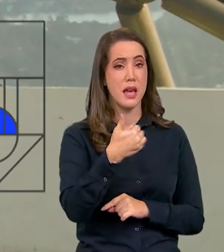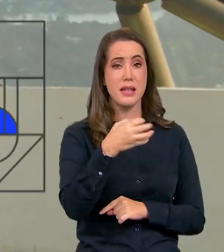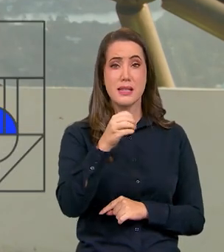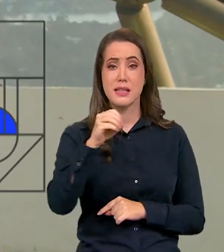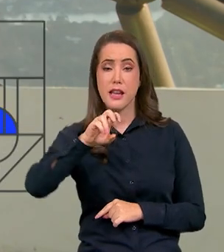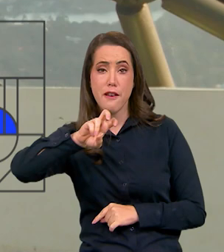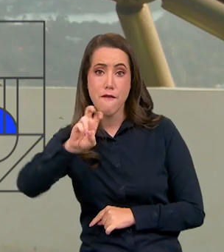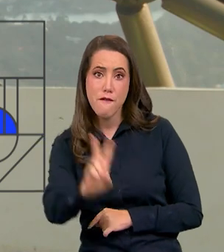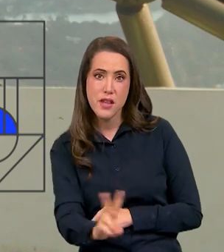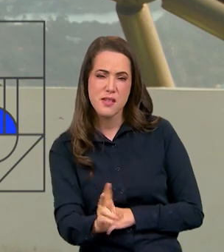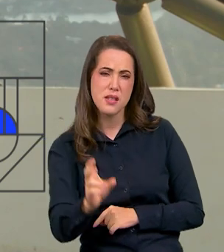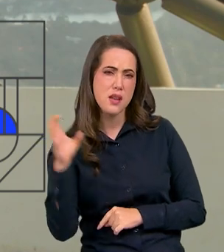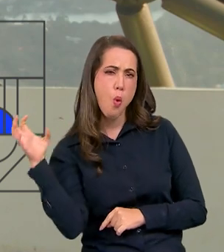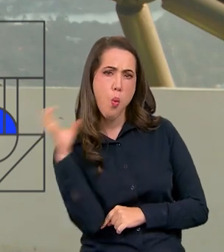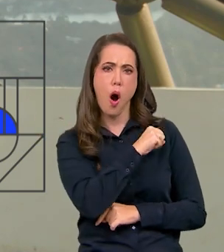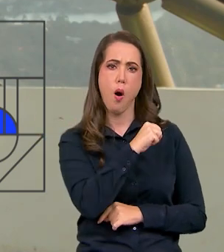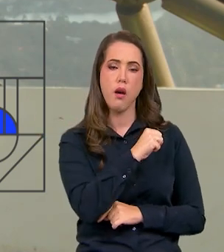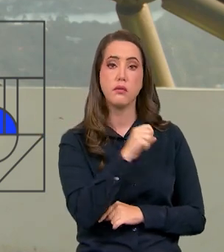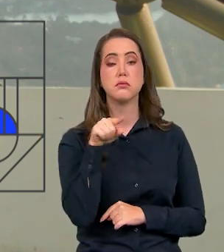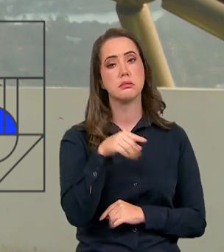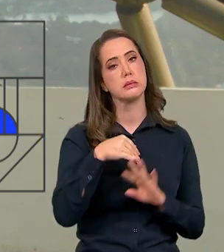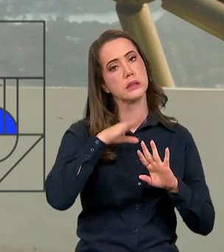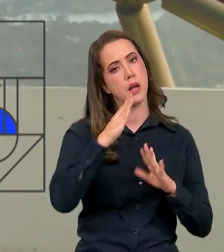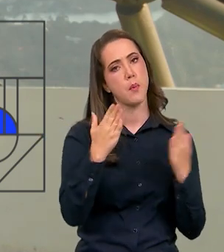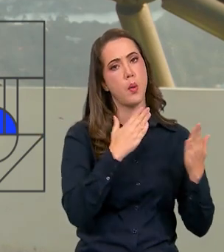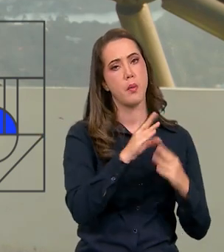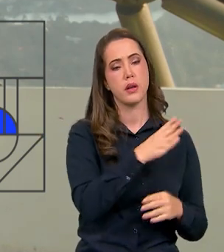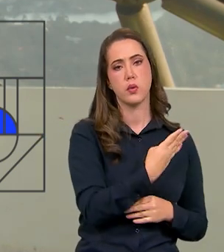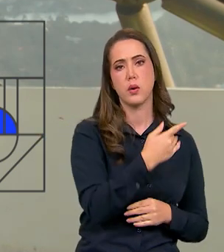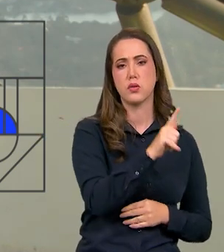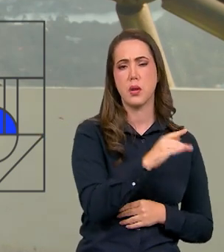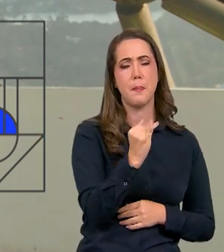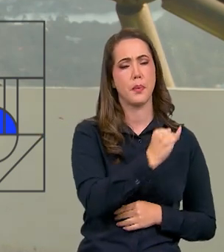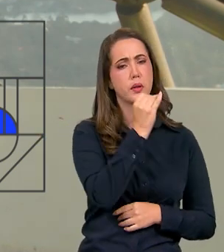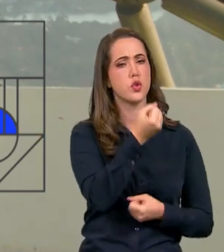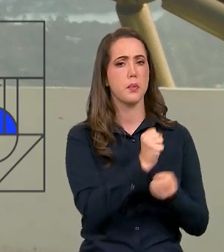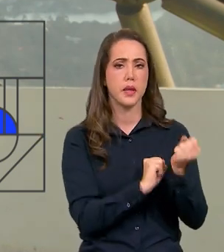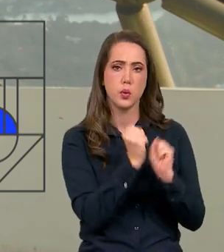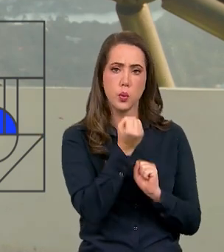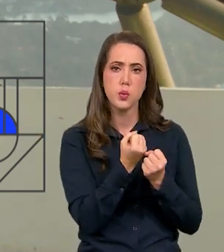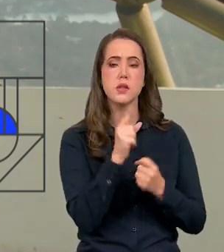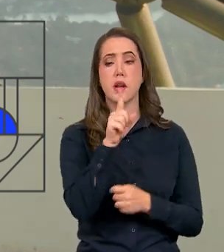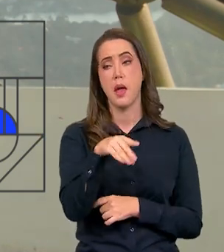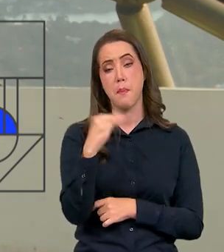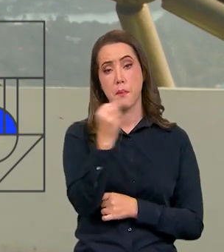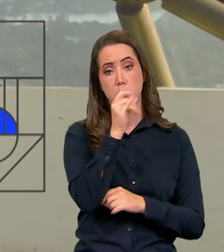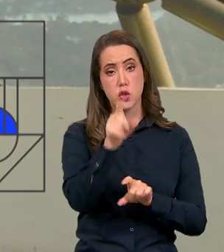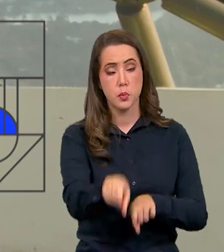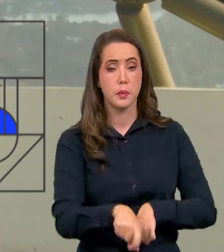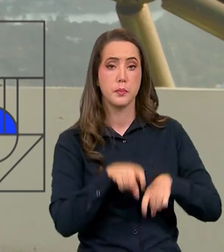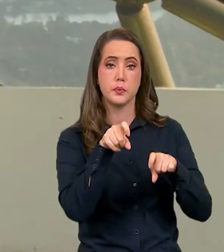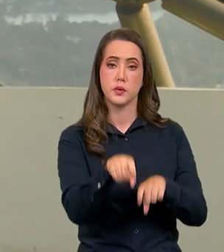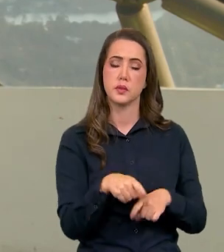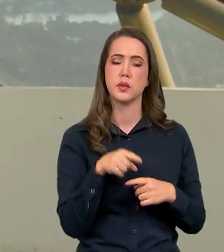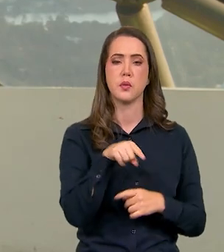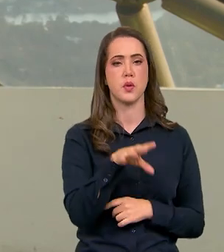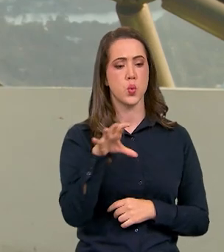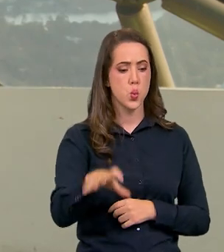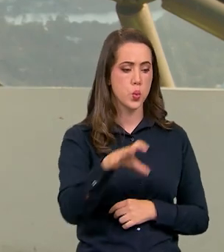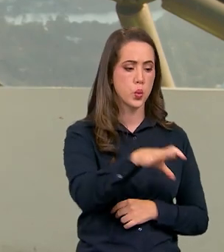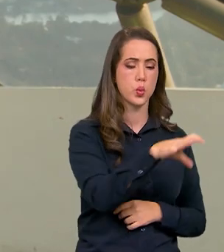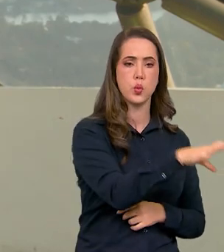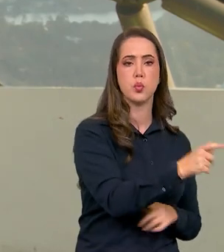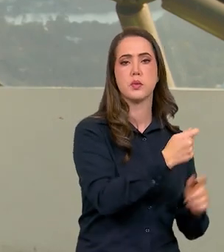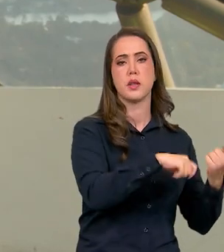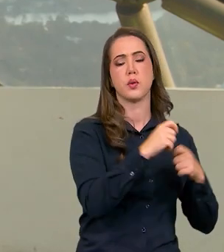100 vezes maior, pode fazer uma grande diferença na indústria, no agronegócio, em vários setores da economia que são